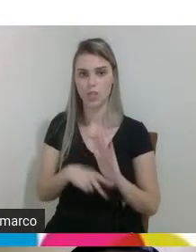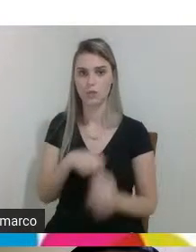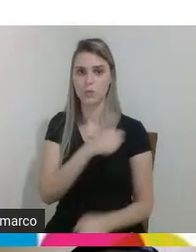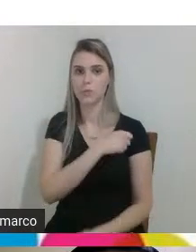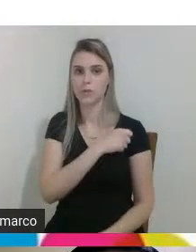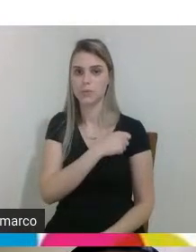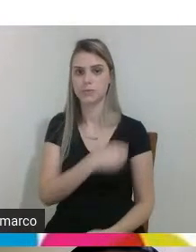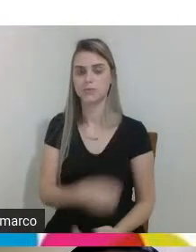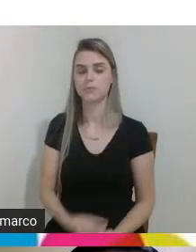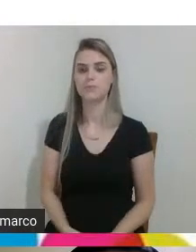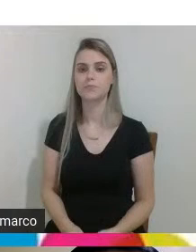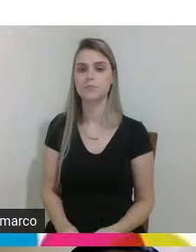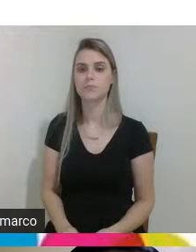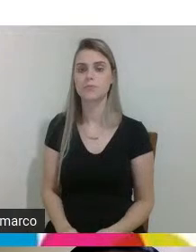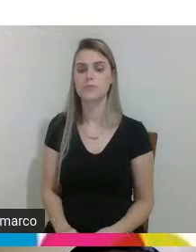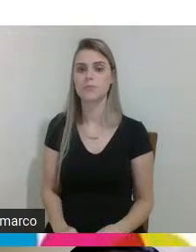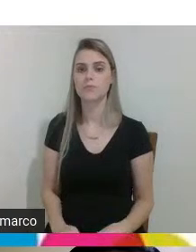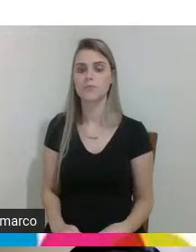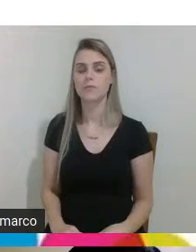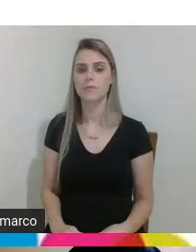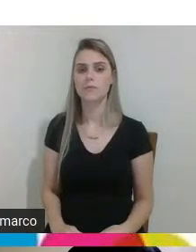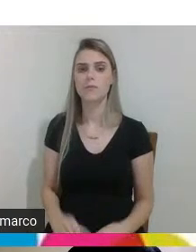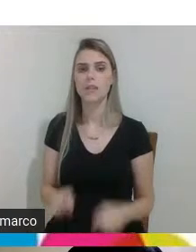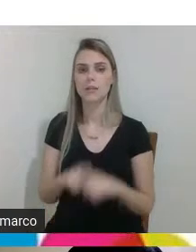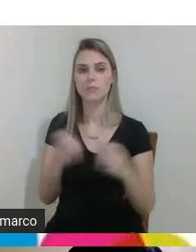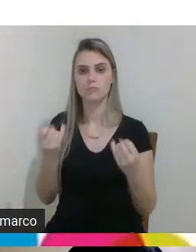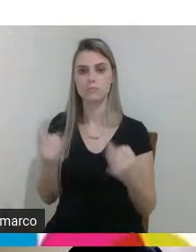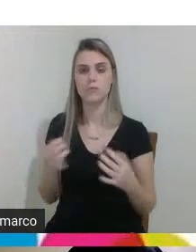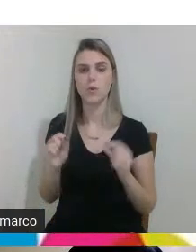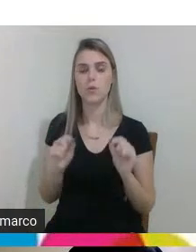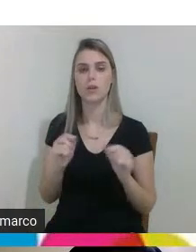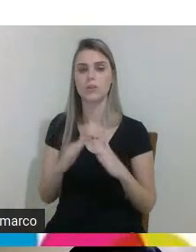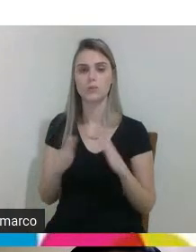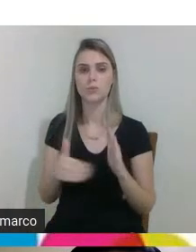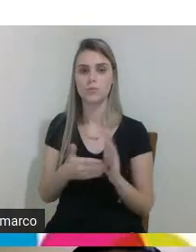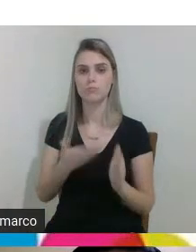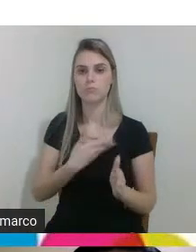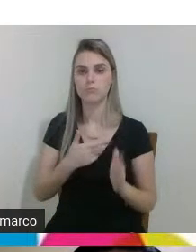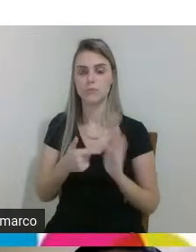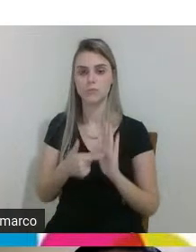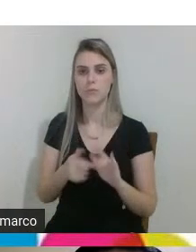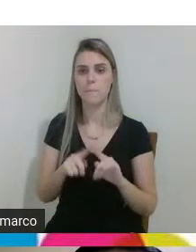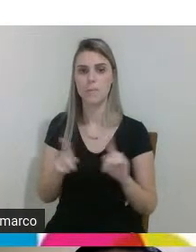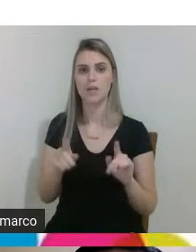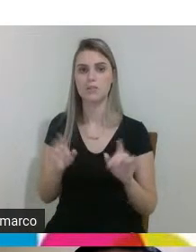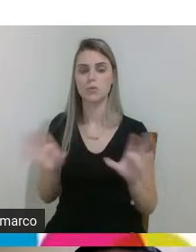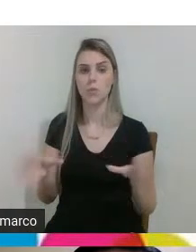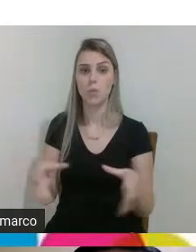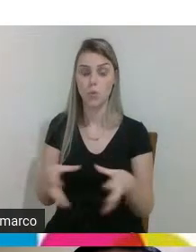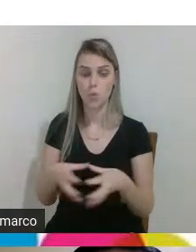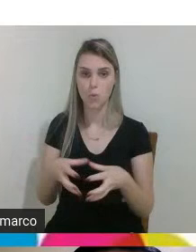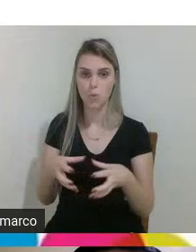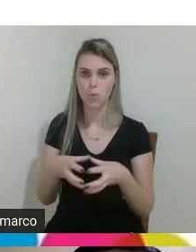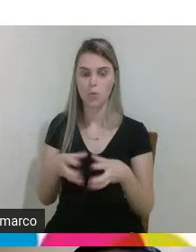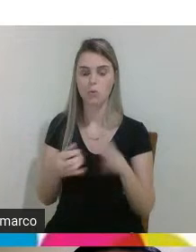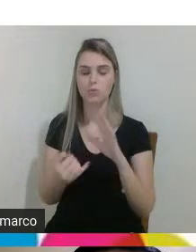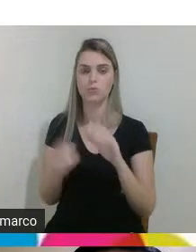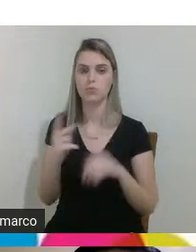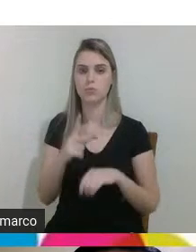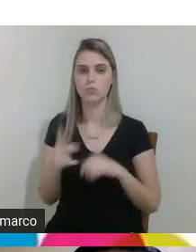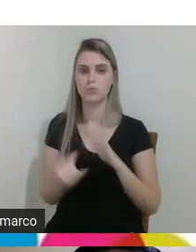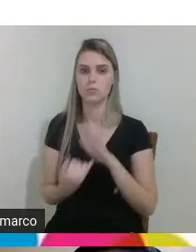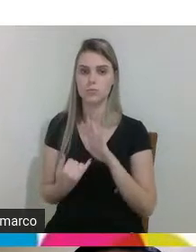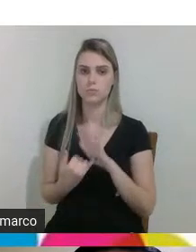faço uma menção aqui a todos os colegas né que apresentaram mas a todo corpo docente aí da instituição aos